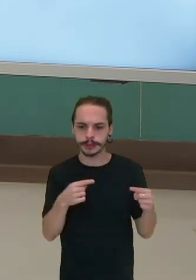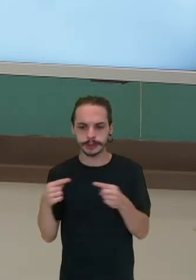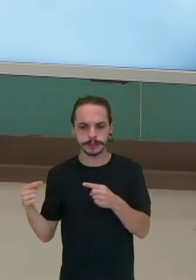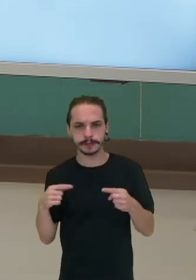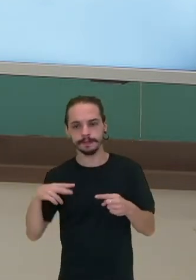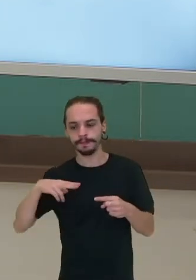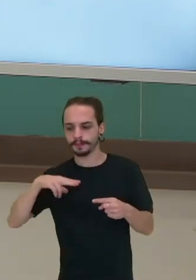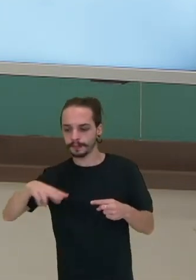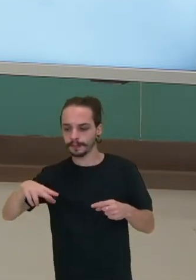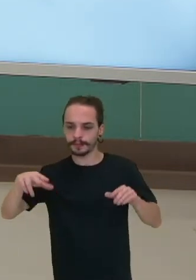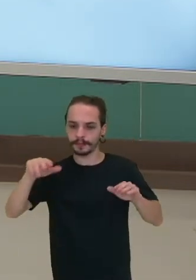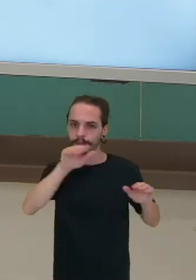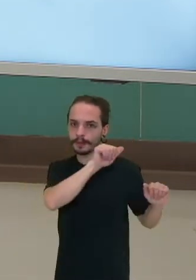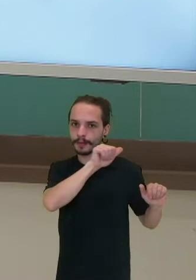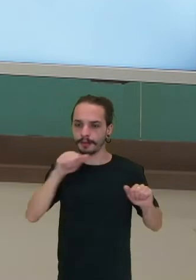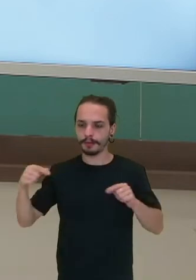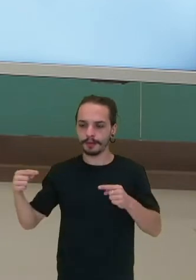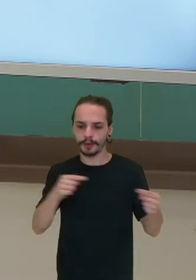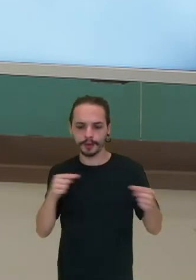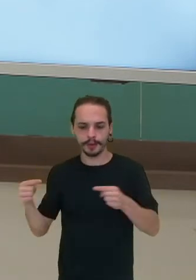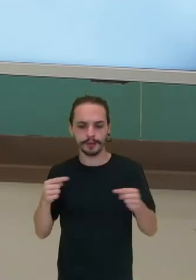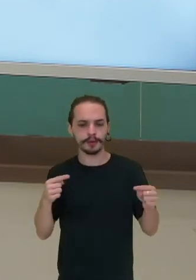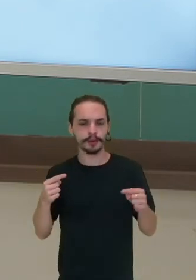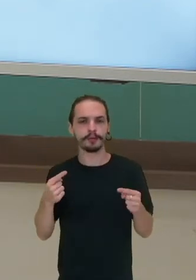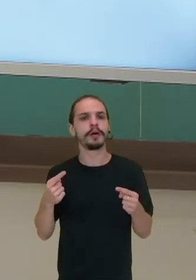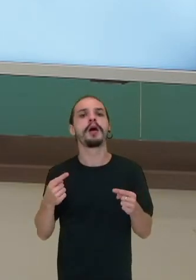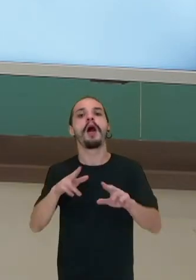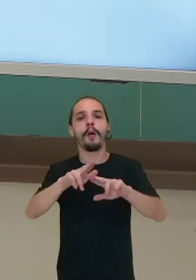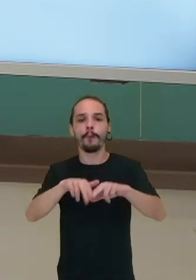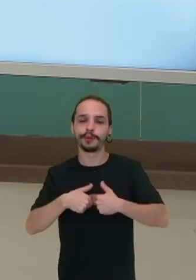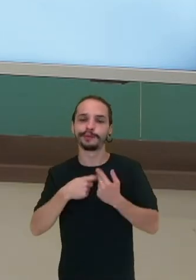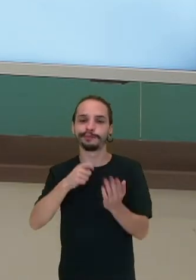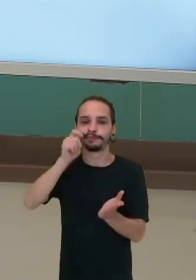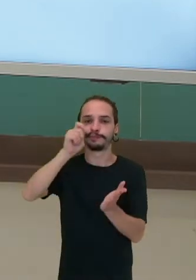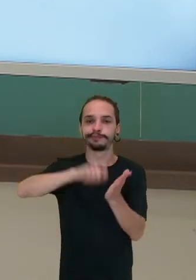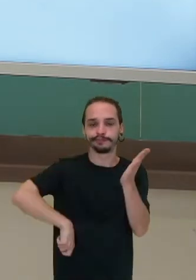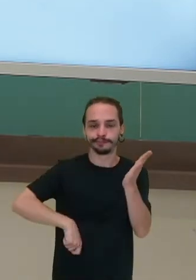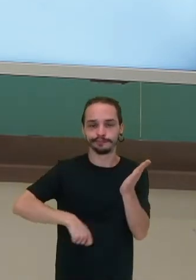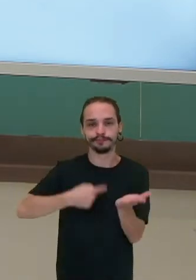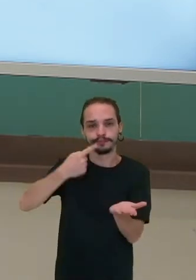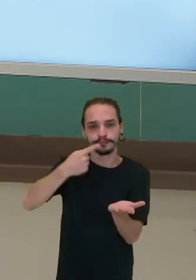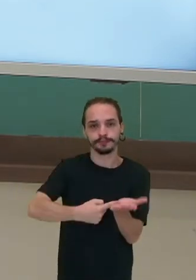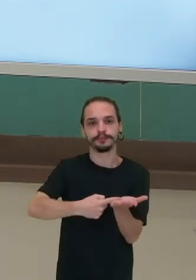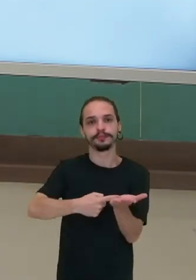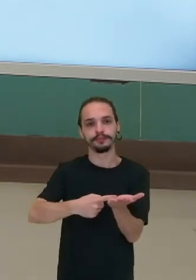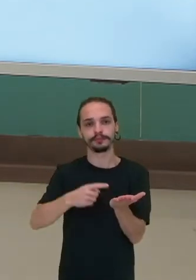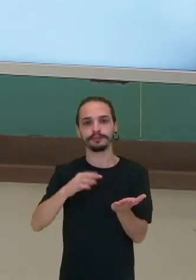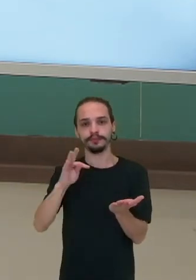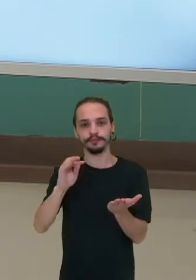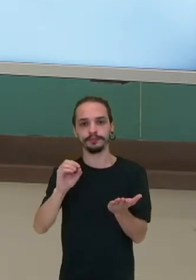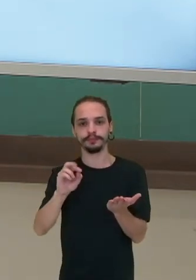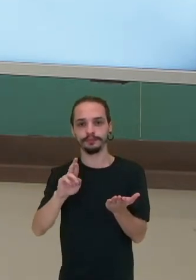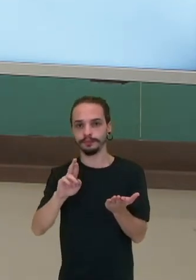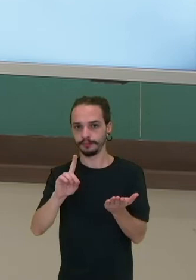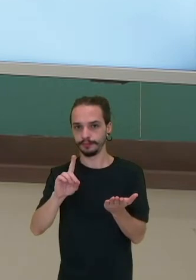pelas novas terras. Frente a isso, eles assinaram, então, o Tratado de Tordesilhas em